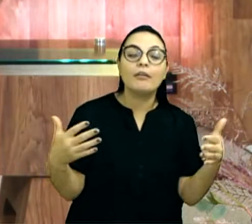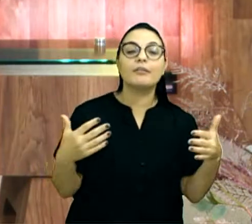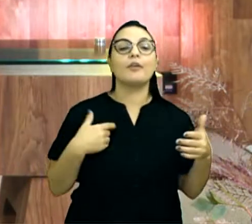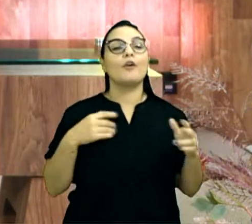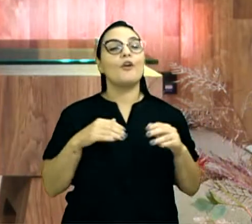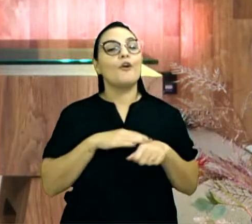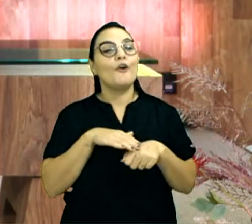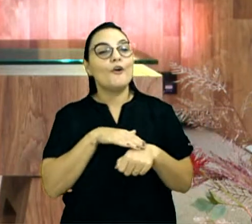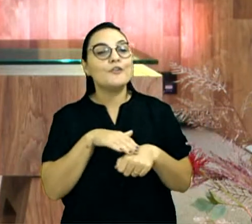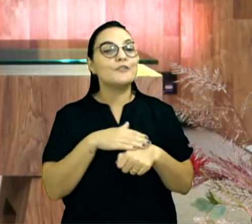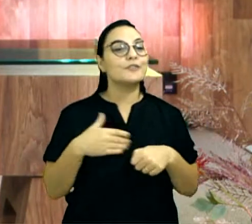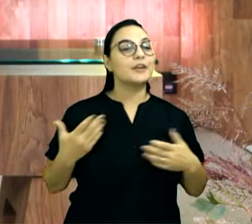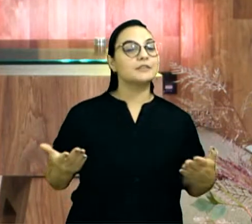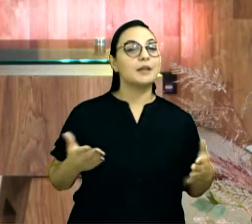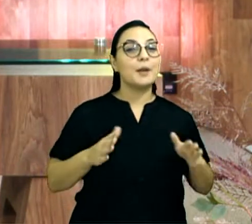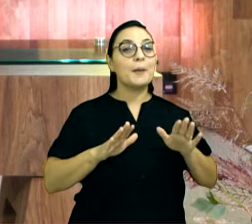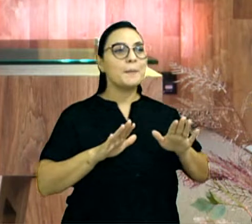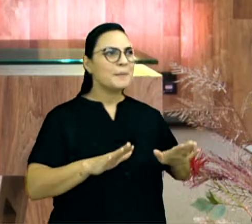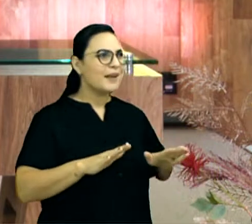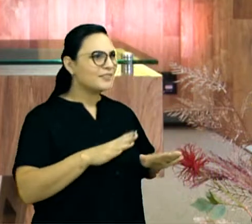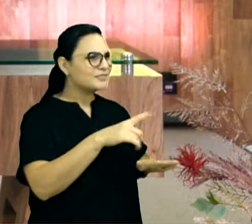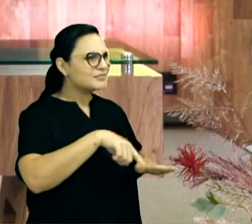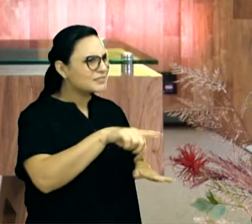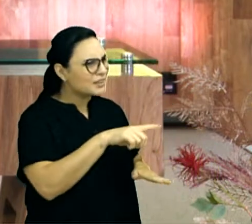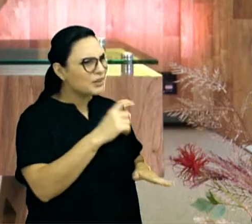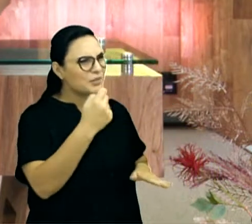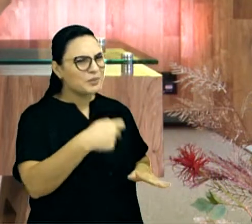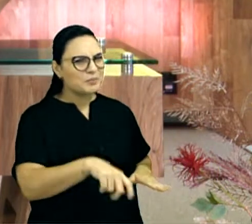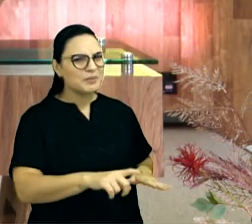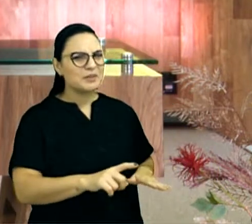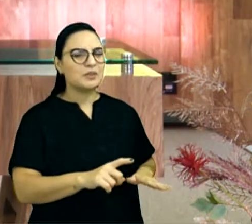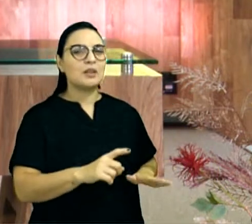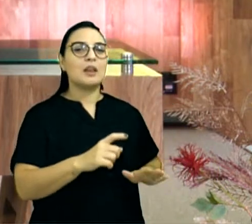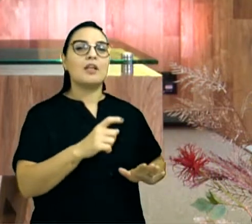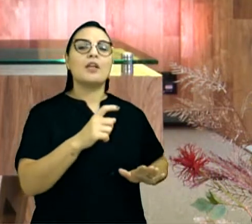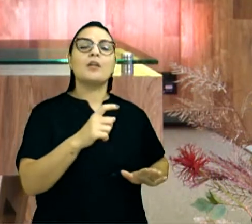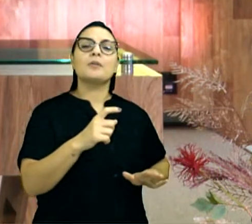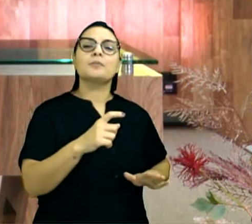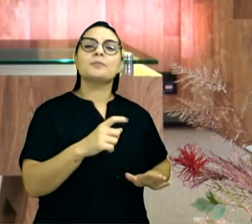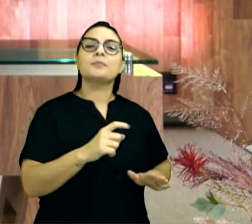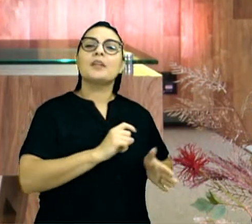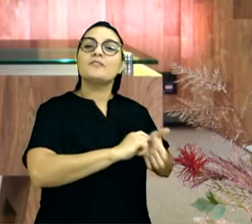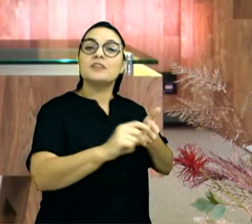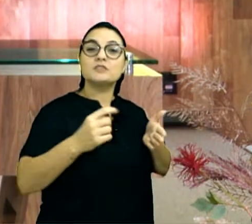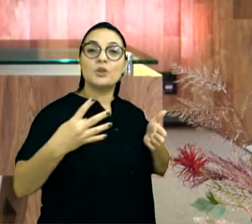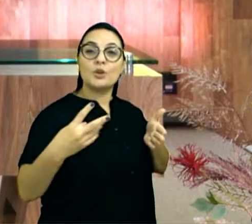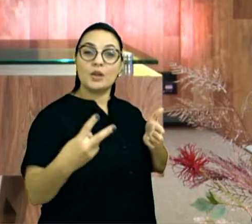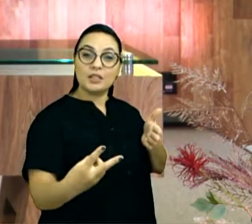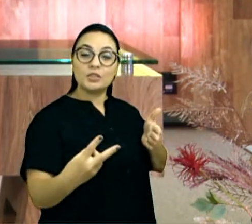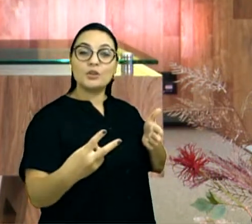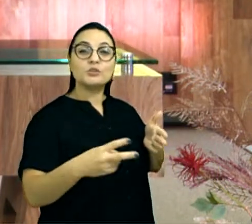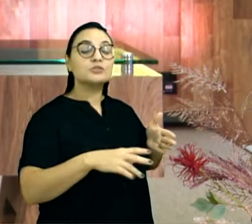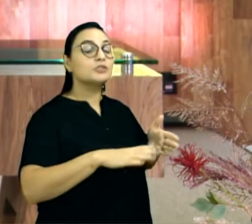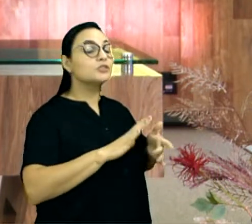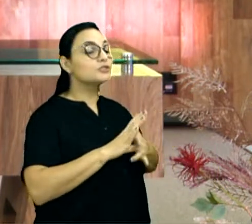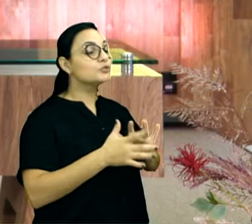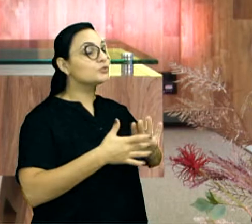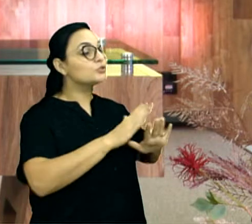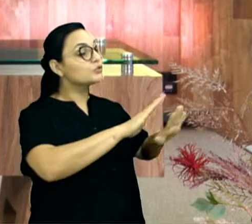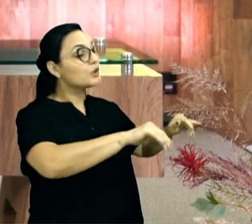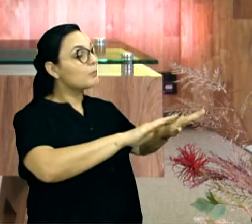Mas entre vós não é assim. Não, 42, desculpa. Mas Jesus, chamando-os para junto de si, disse-lhes.